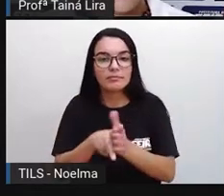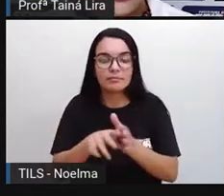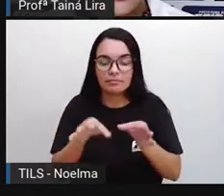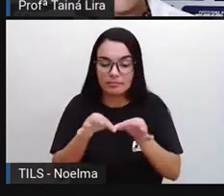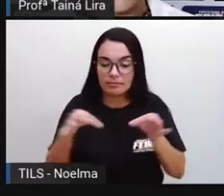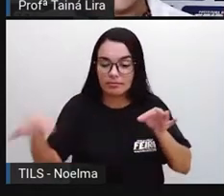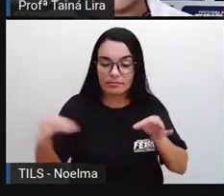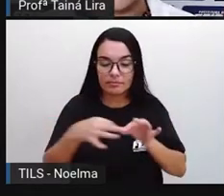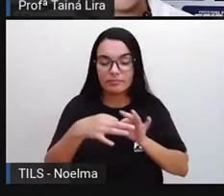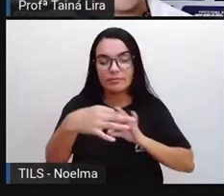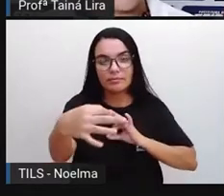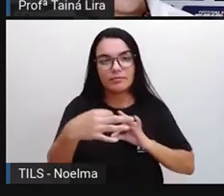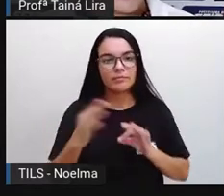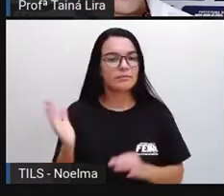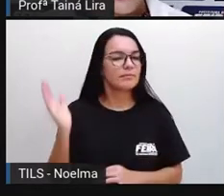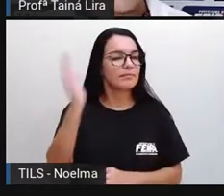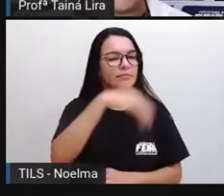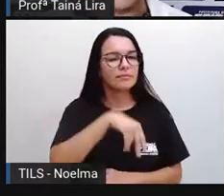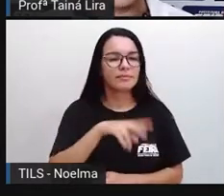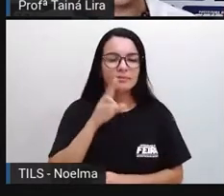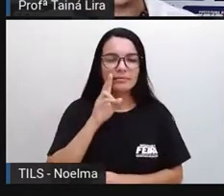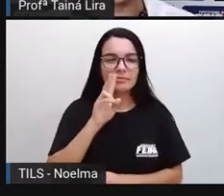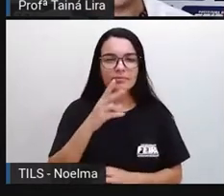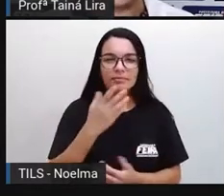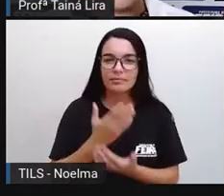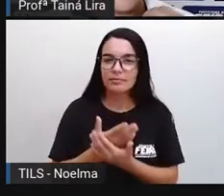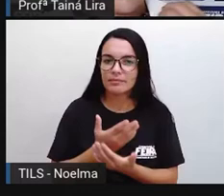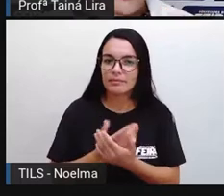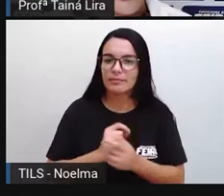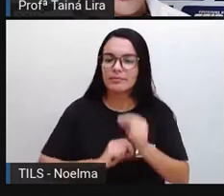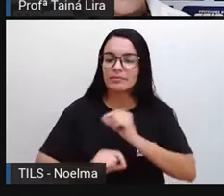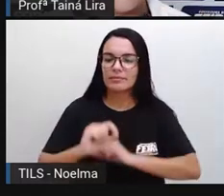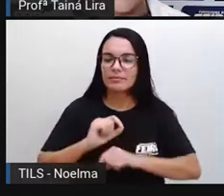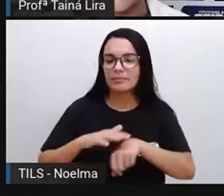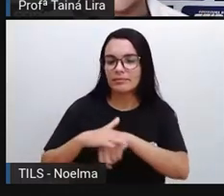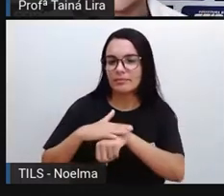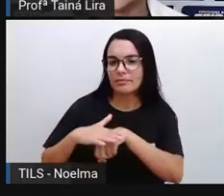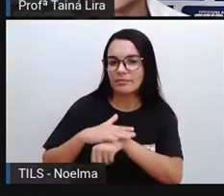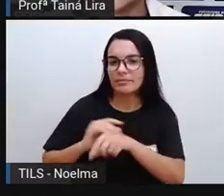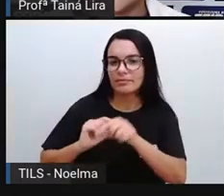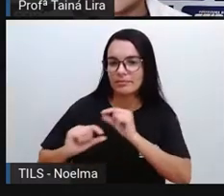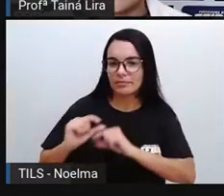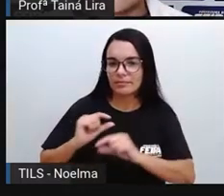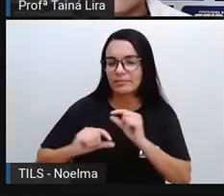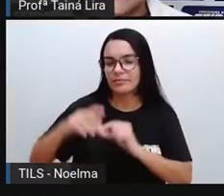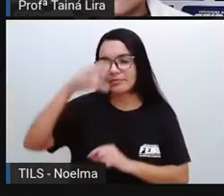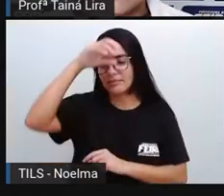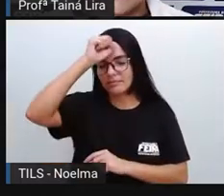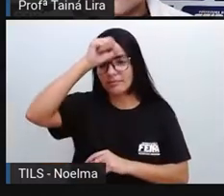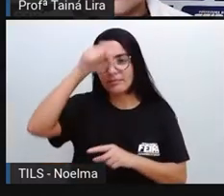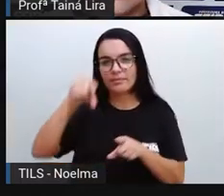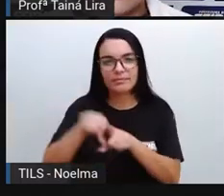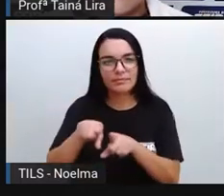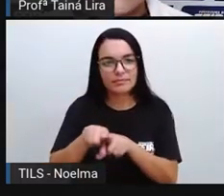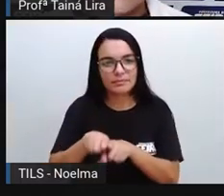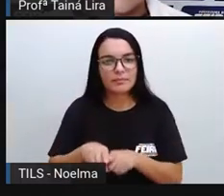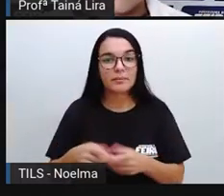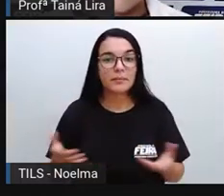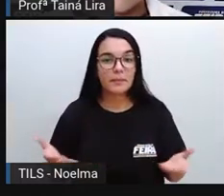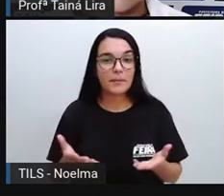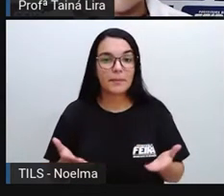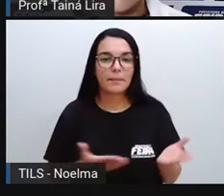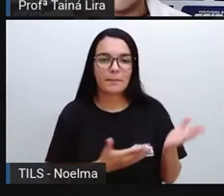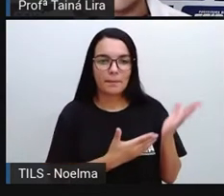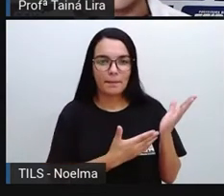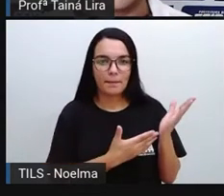vamos lá, começar a nossa aula, discutir mais um pouquinho, né? Então, deixa passar aqui